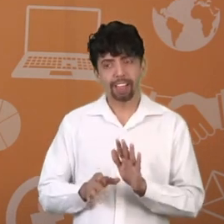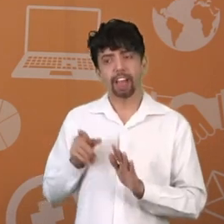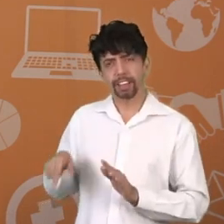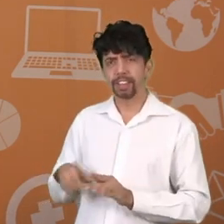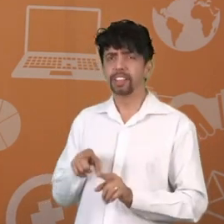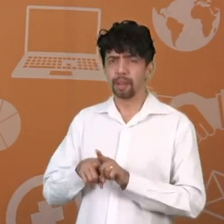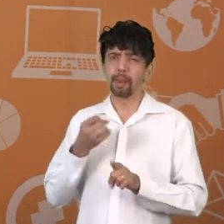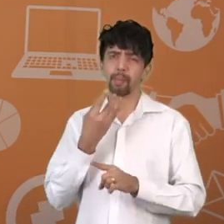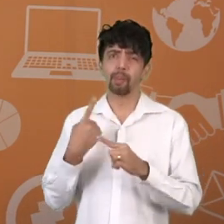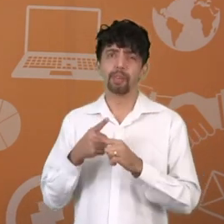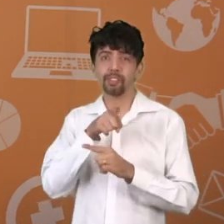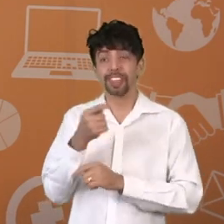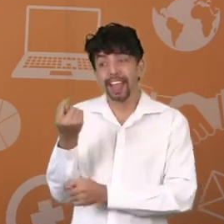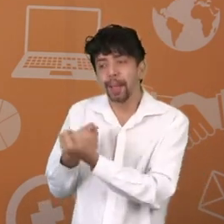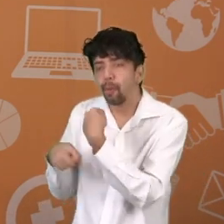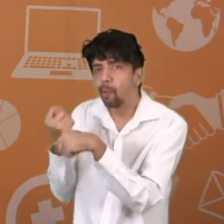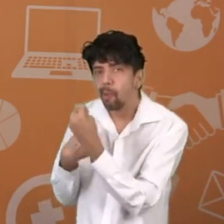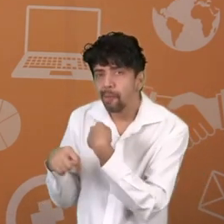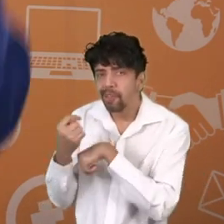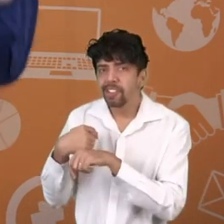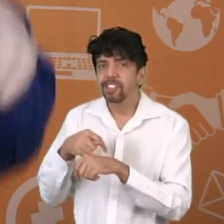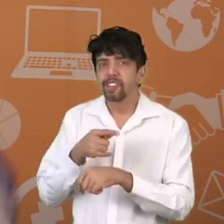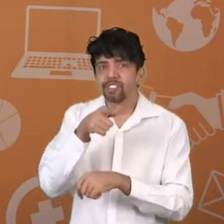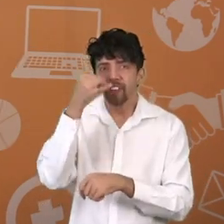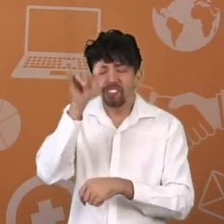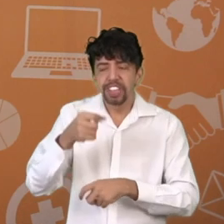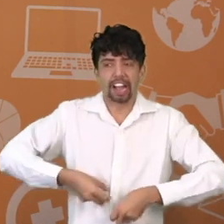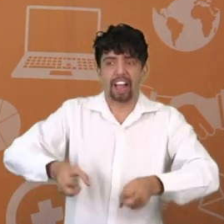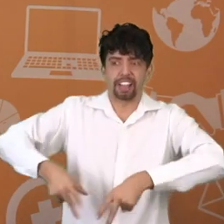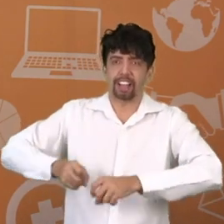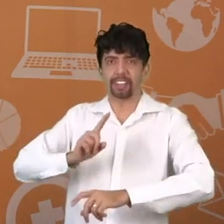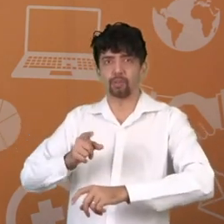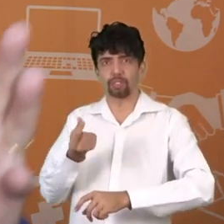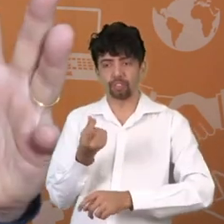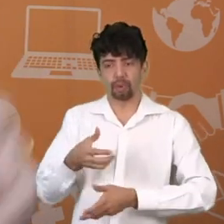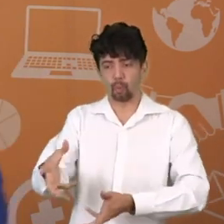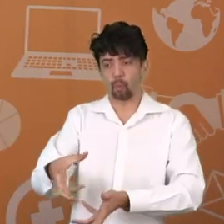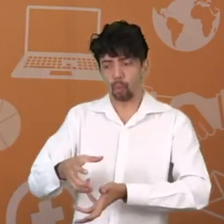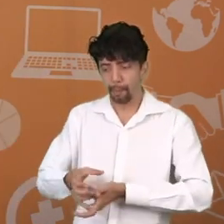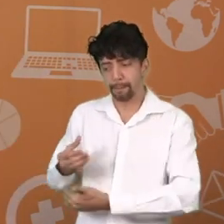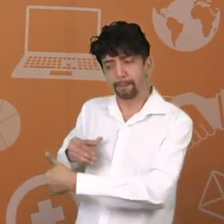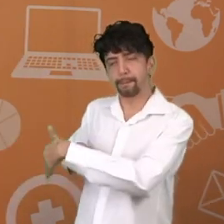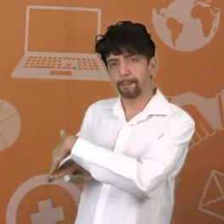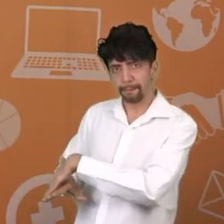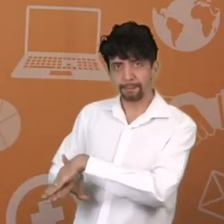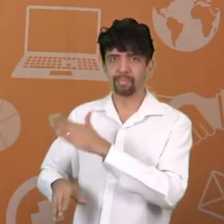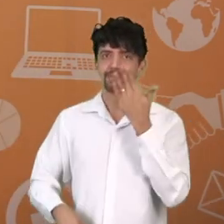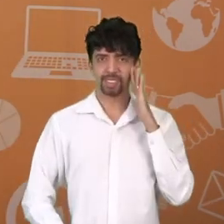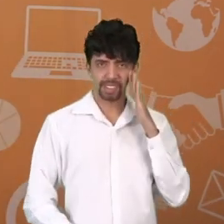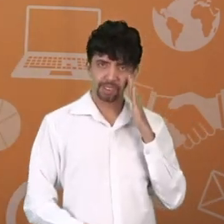daqueles gastos lá no diagnóstico, que somam em média 30% por família brasileira. É aí que entra a educação financeira.